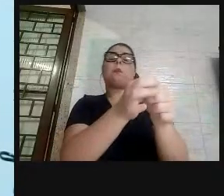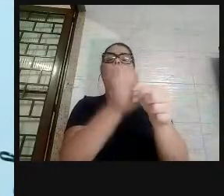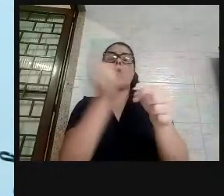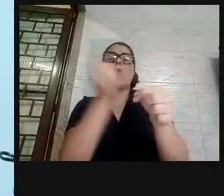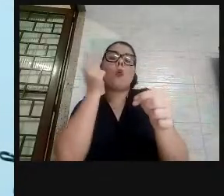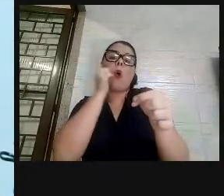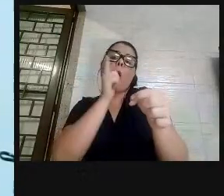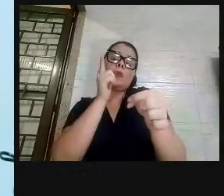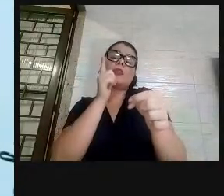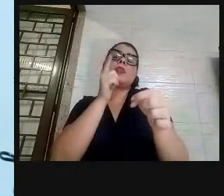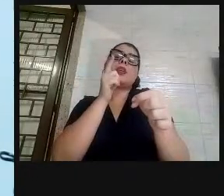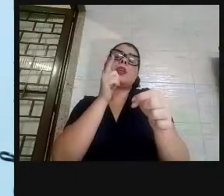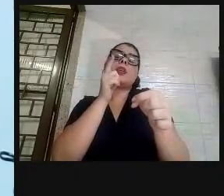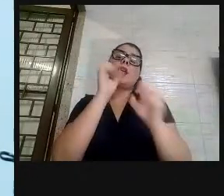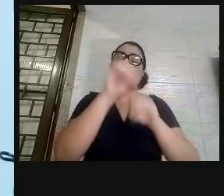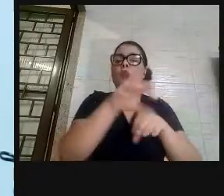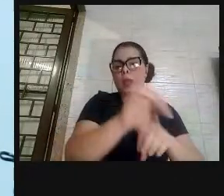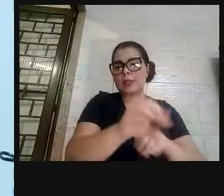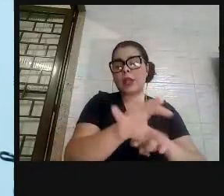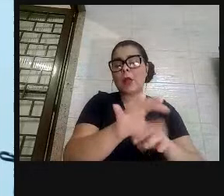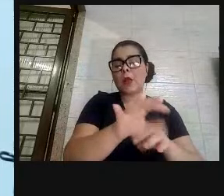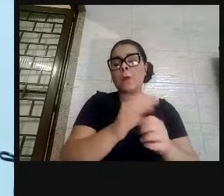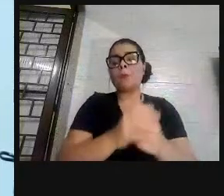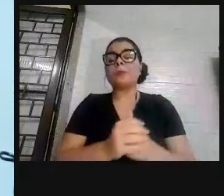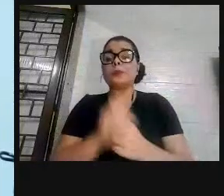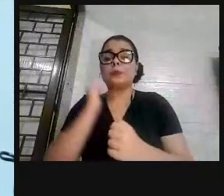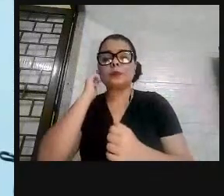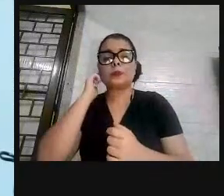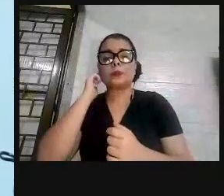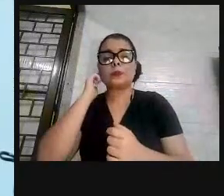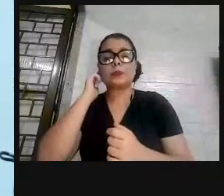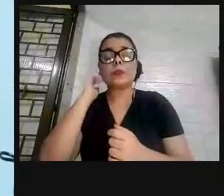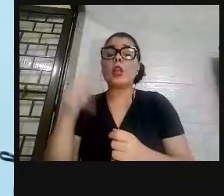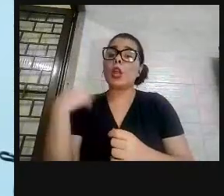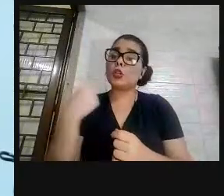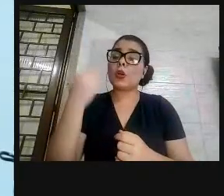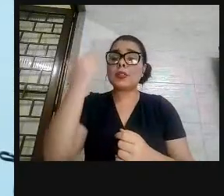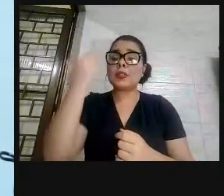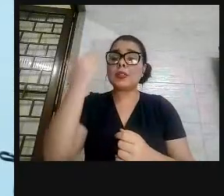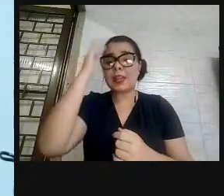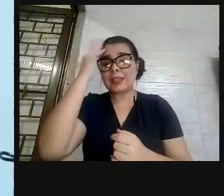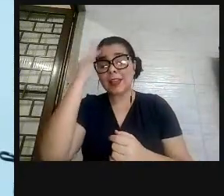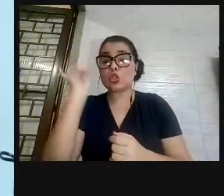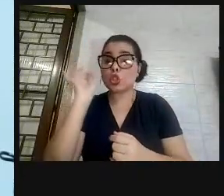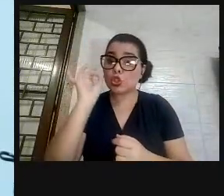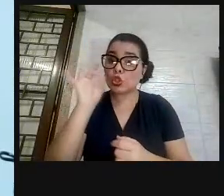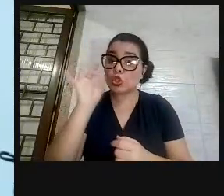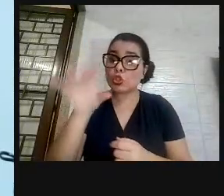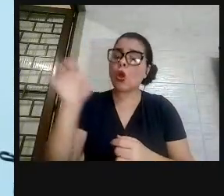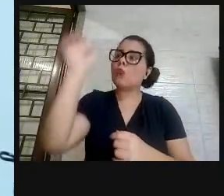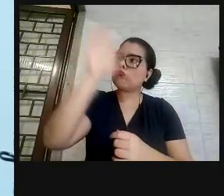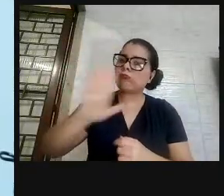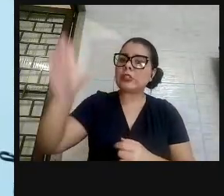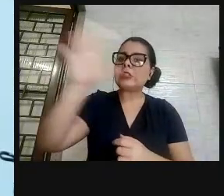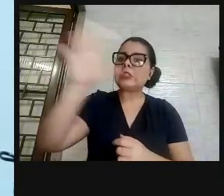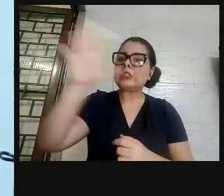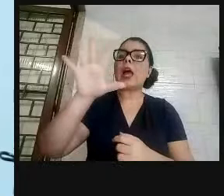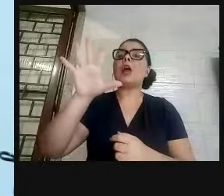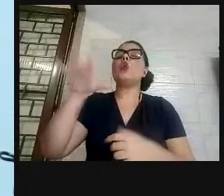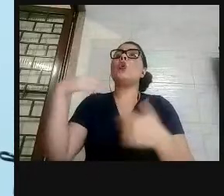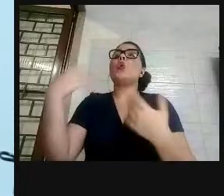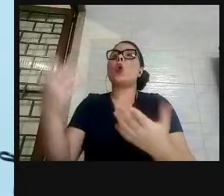E nós entendemos que só o Estado, as políticas públicas, é que garante o acesso à